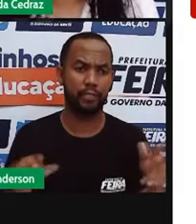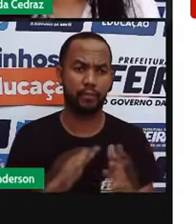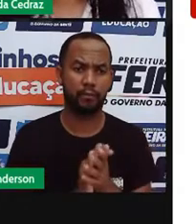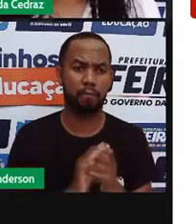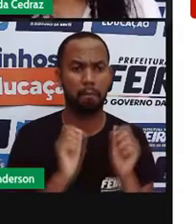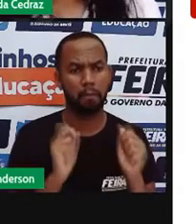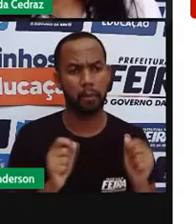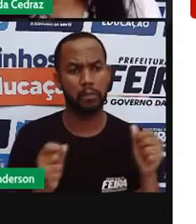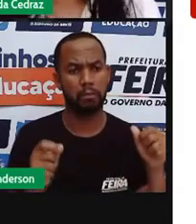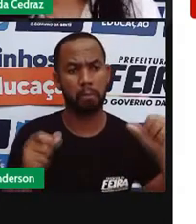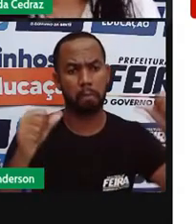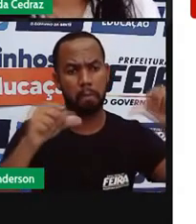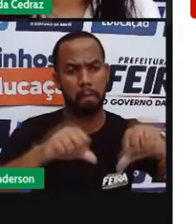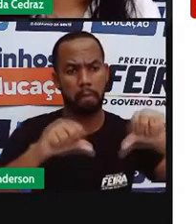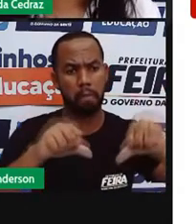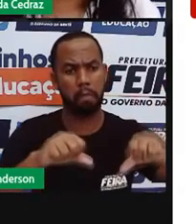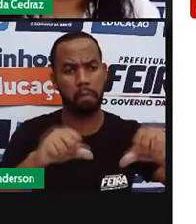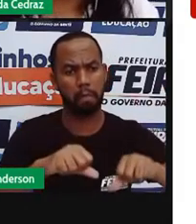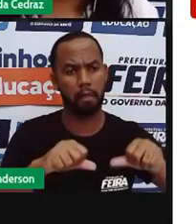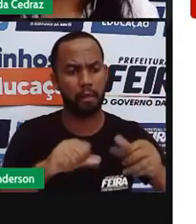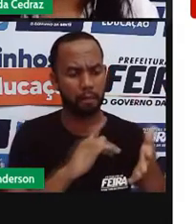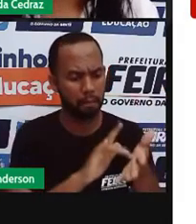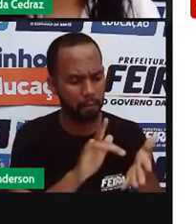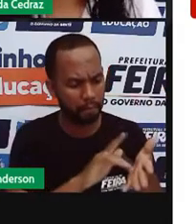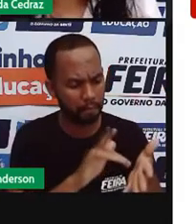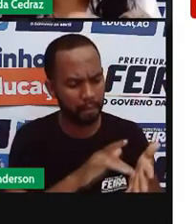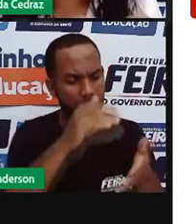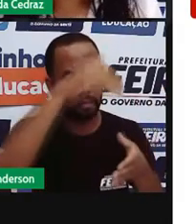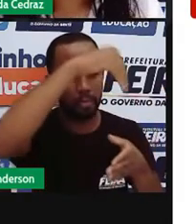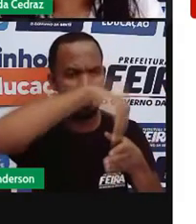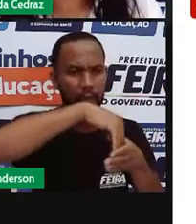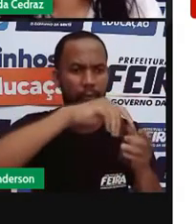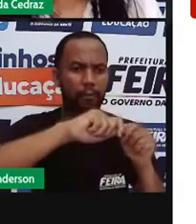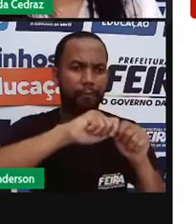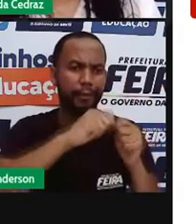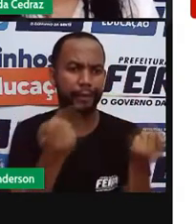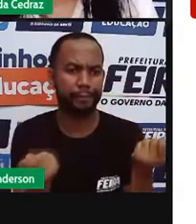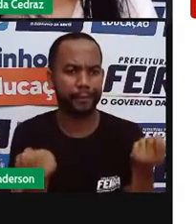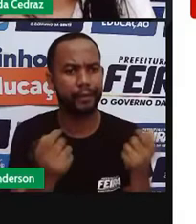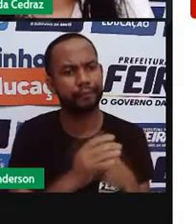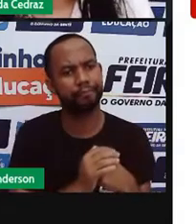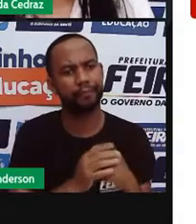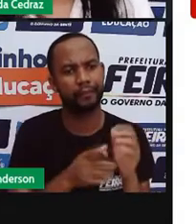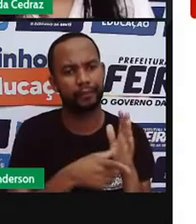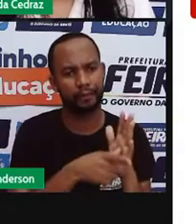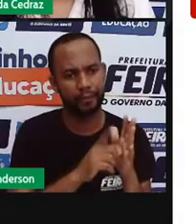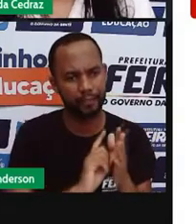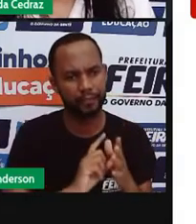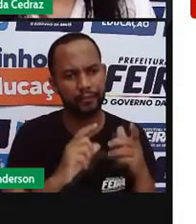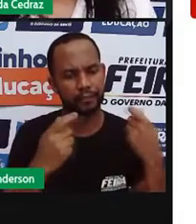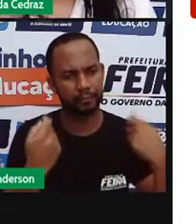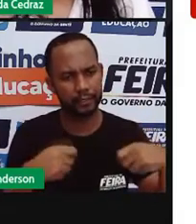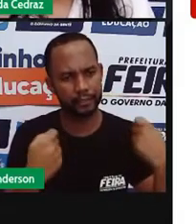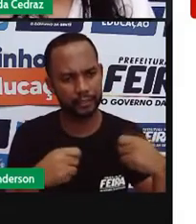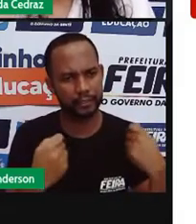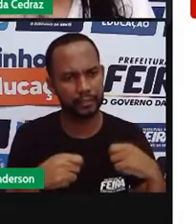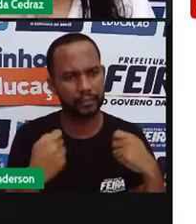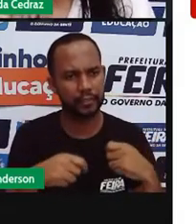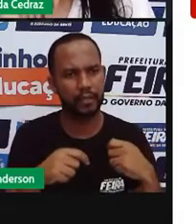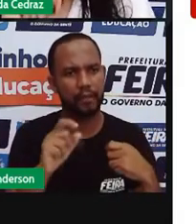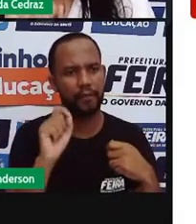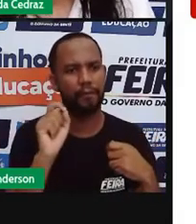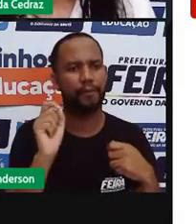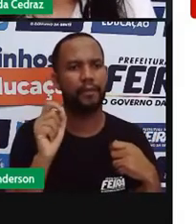um defeito na placa, em alguma coisa que seja necessário para o bom funcionamento. Então, ó,